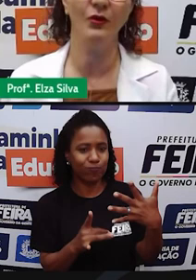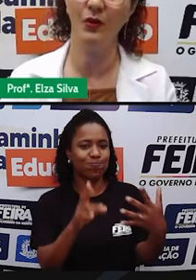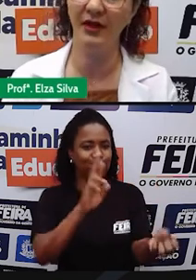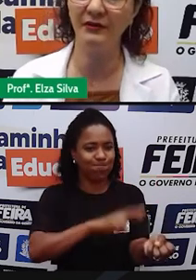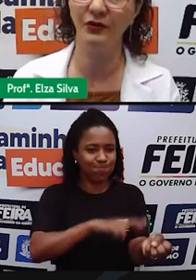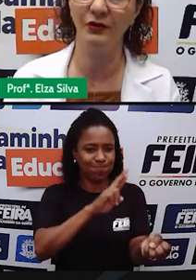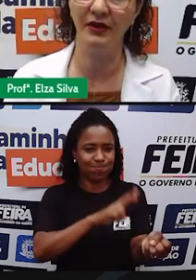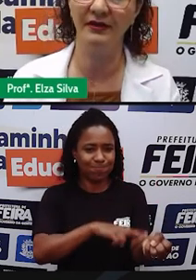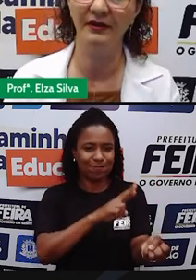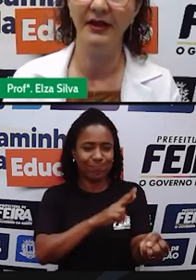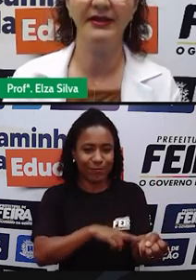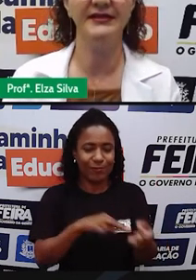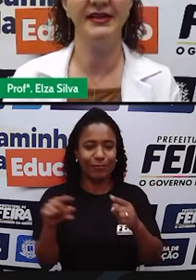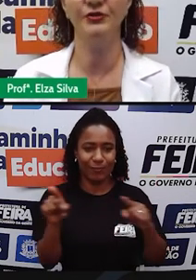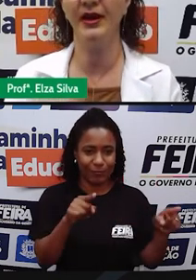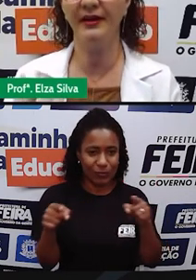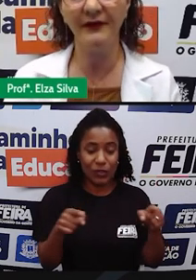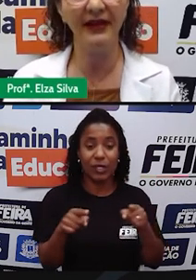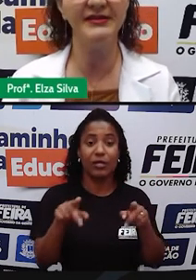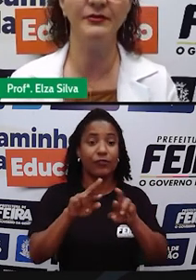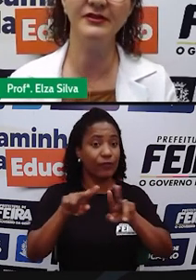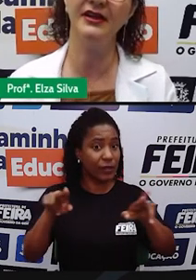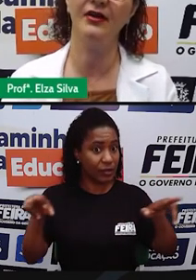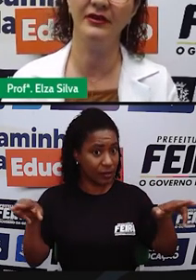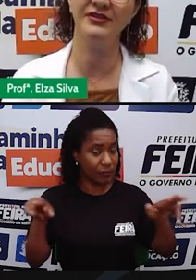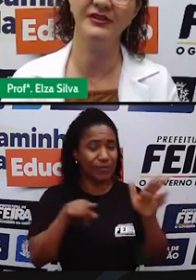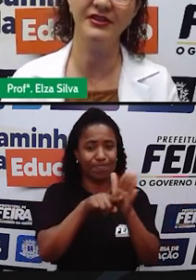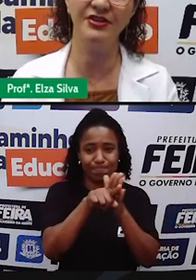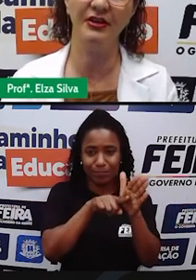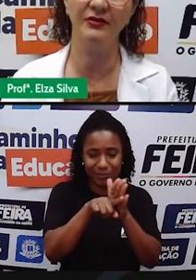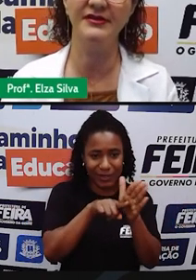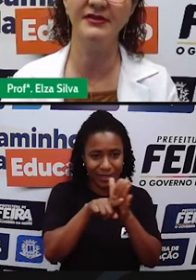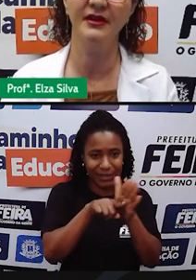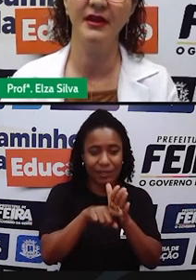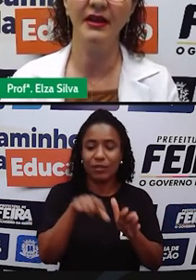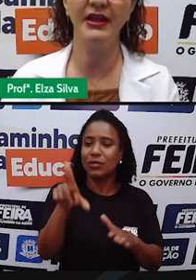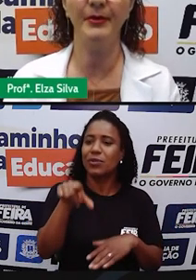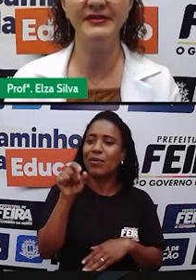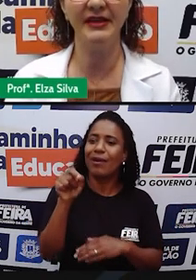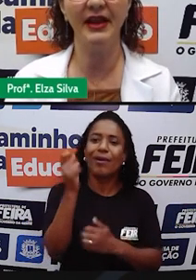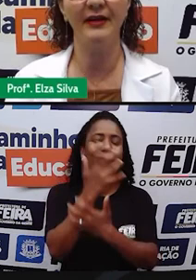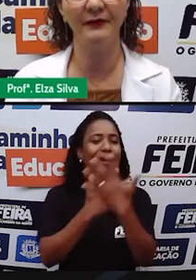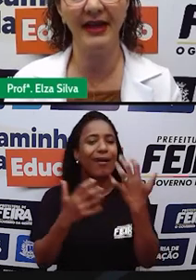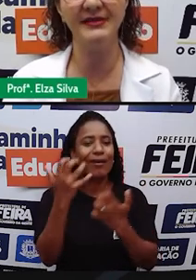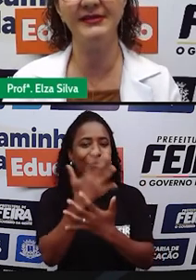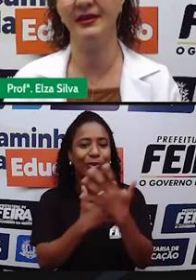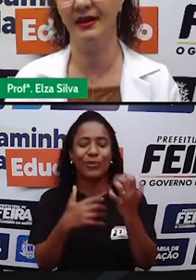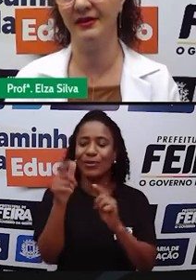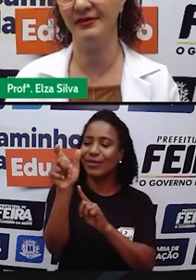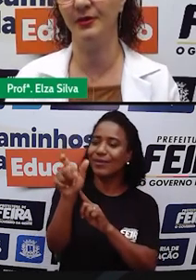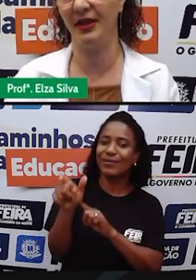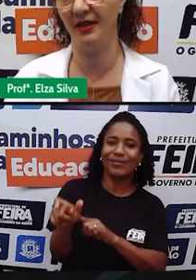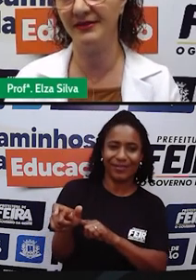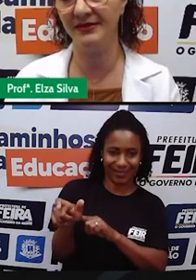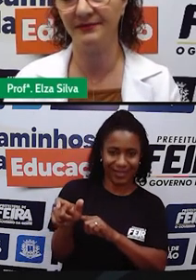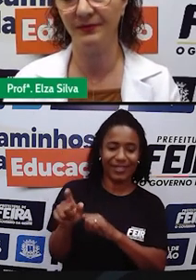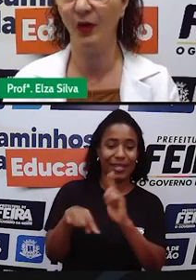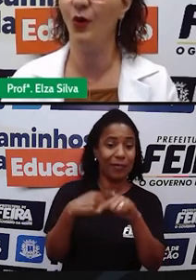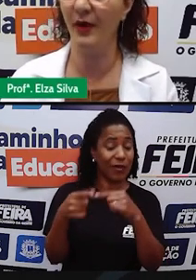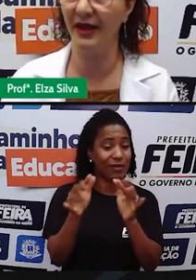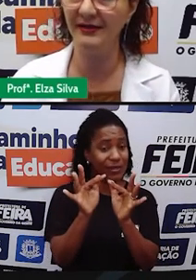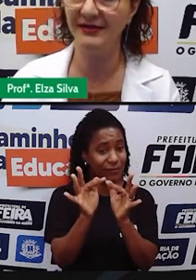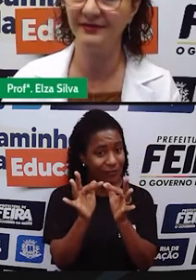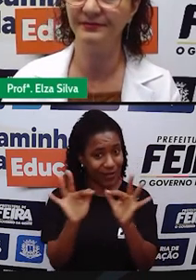cantor ou cantora que seja uma referência musical nesses estilos e depois criar frases em inglês sobre eles